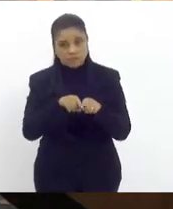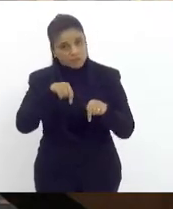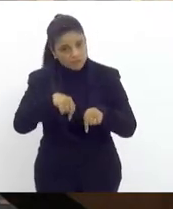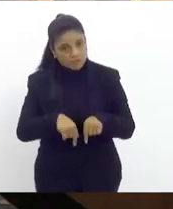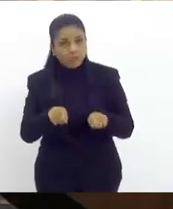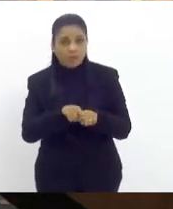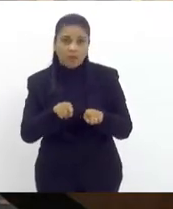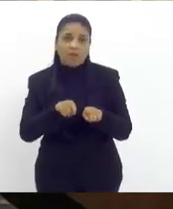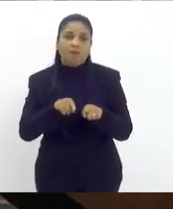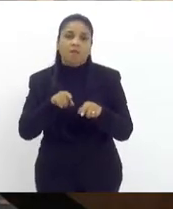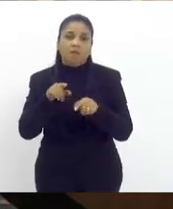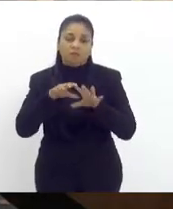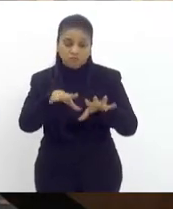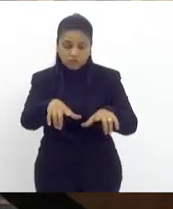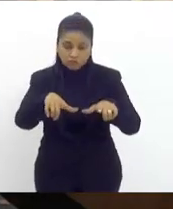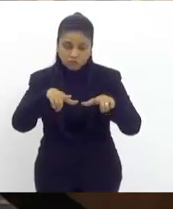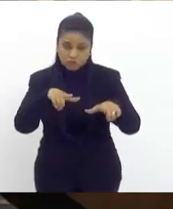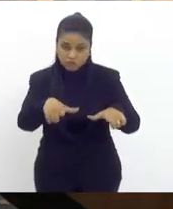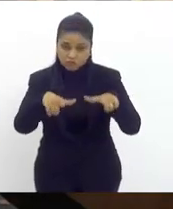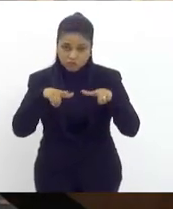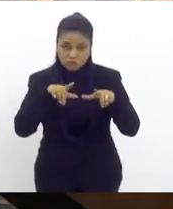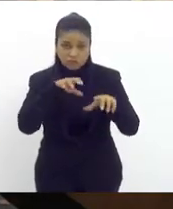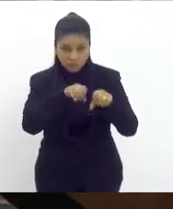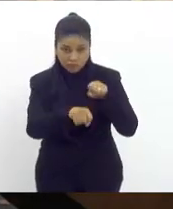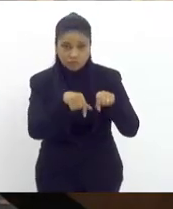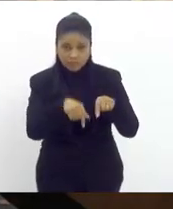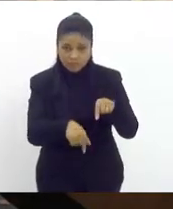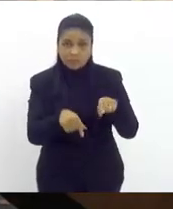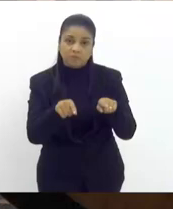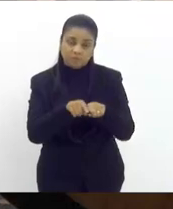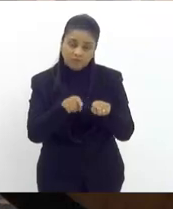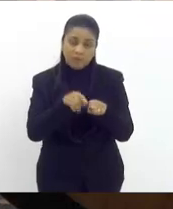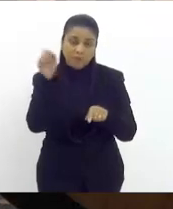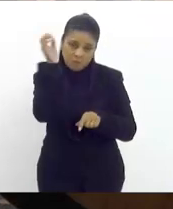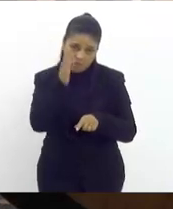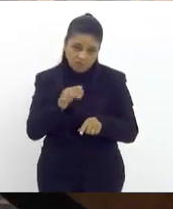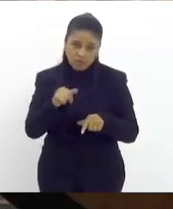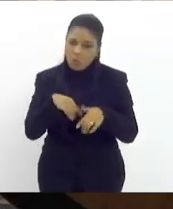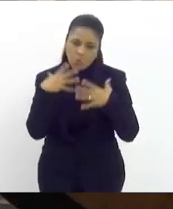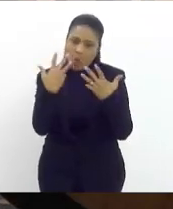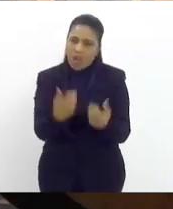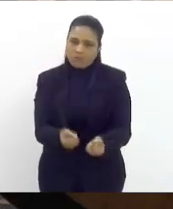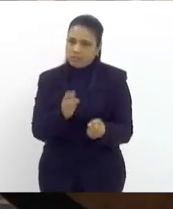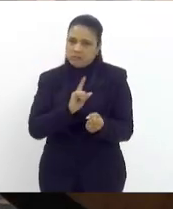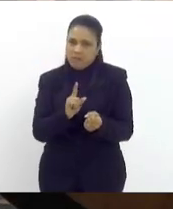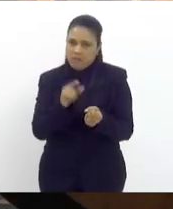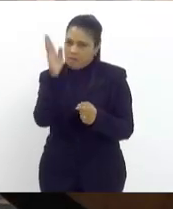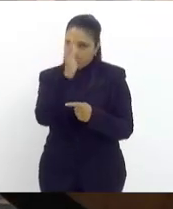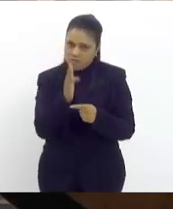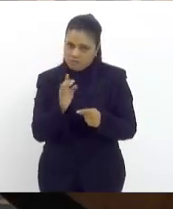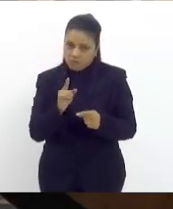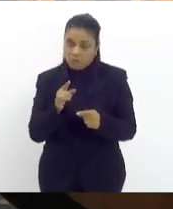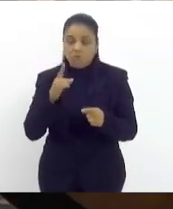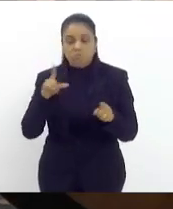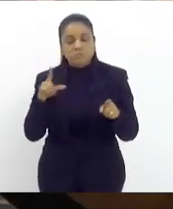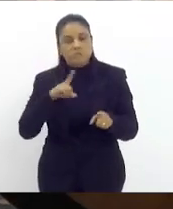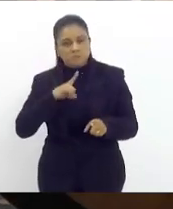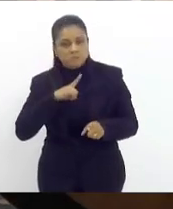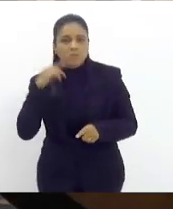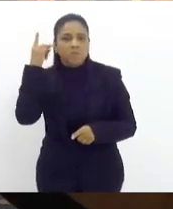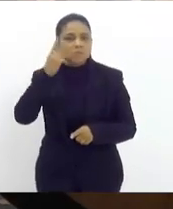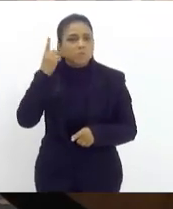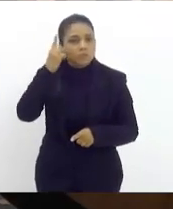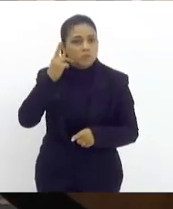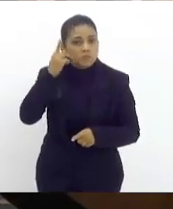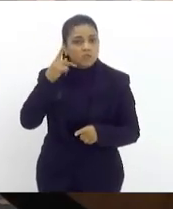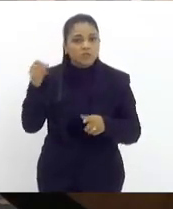se tem diploma lá quer ter aqui óbvio que esse quer ter aqui não é só a gente aceitar mas eu estou falando da gente ter política pública de